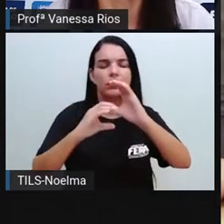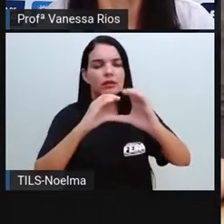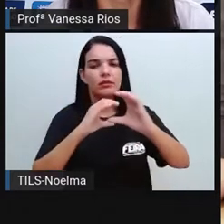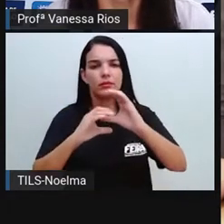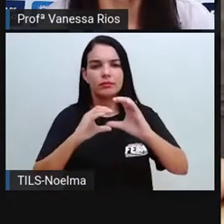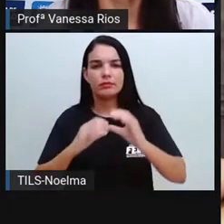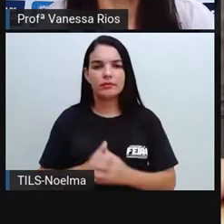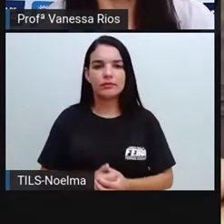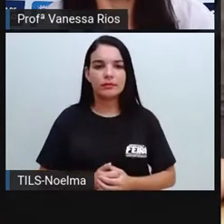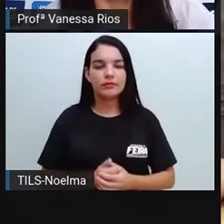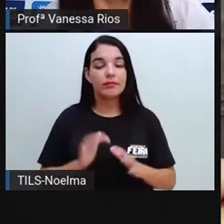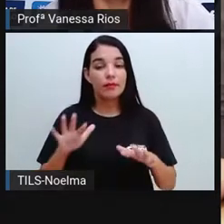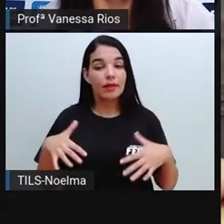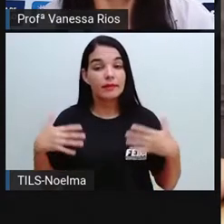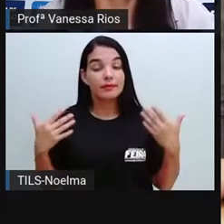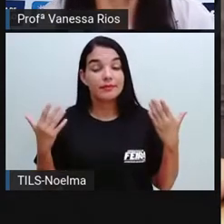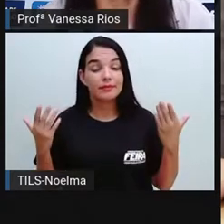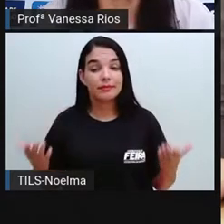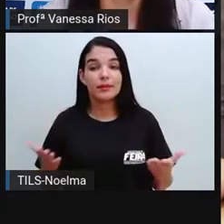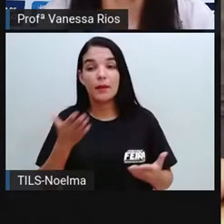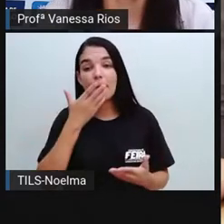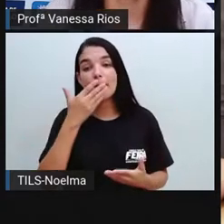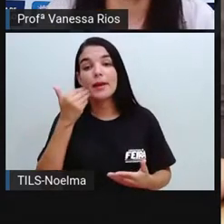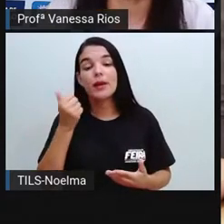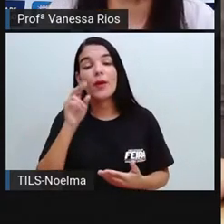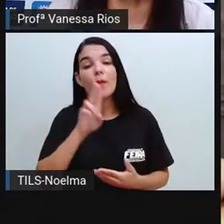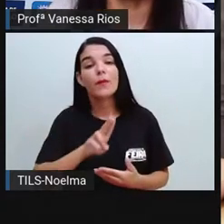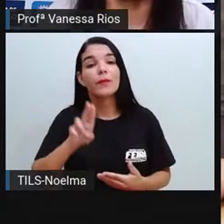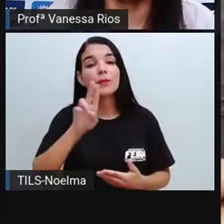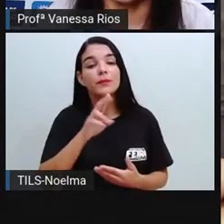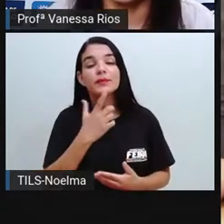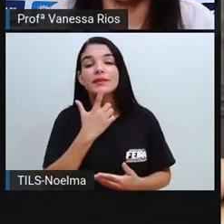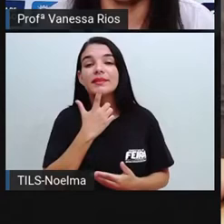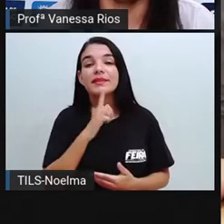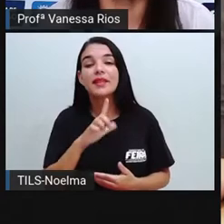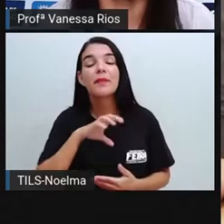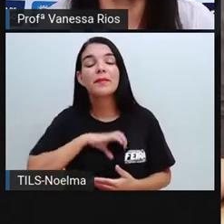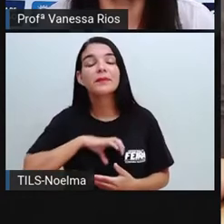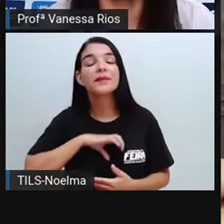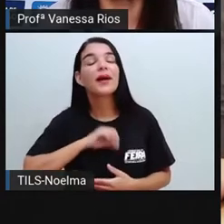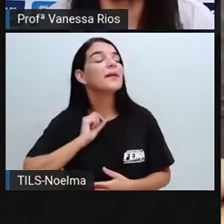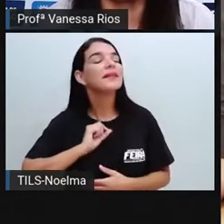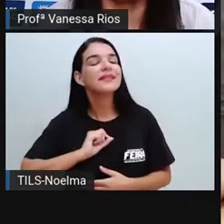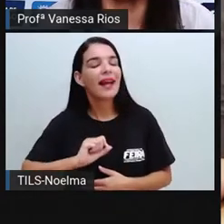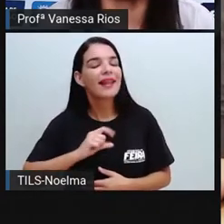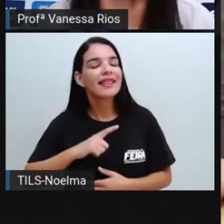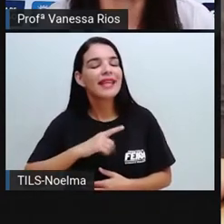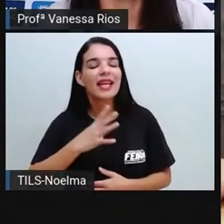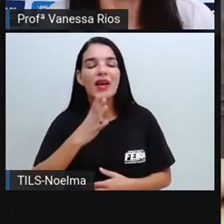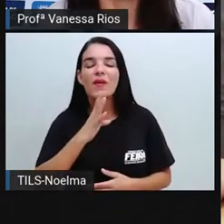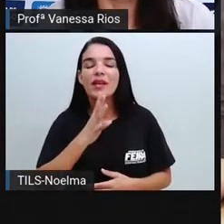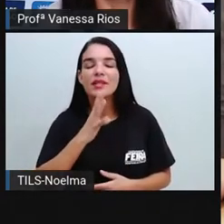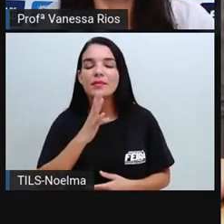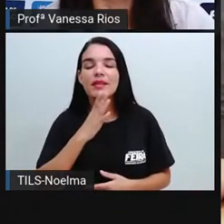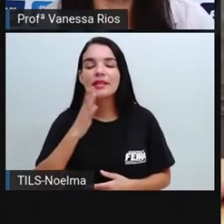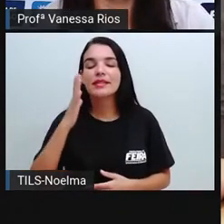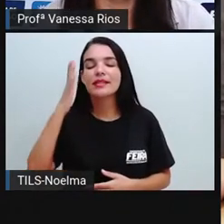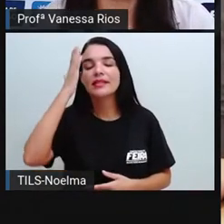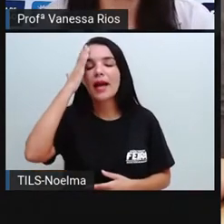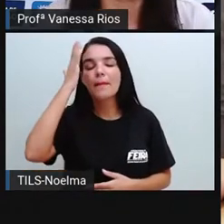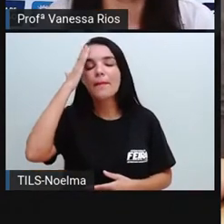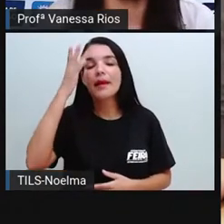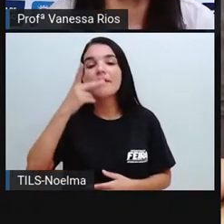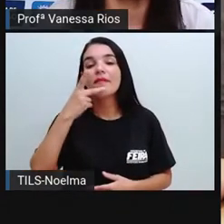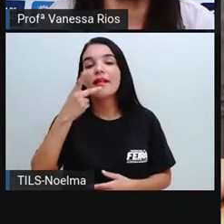comunicação. Então, o melhor uso da língua portuguesa é ter conhecimento, é ter sabedoria para